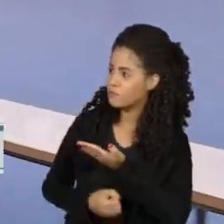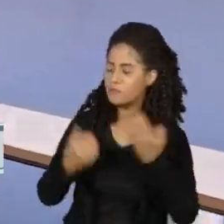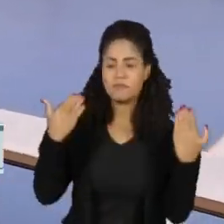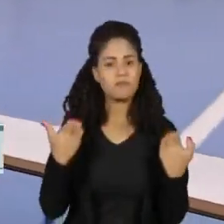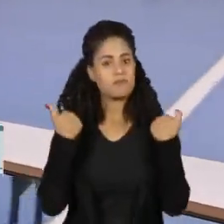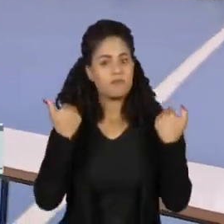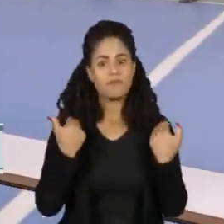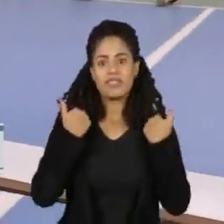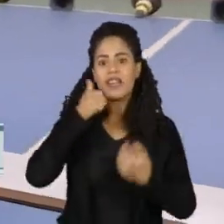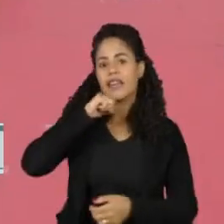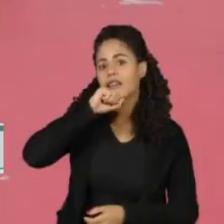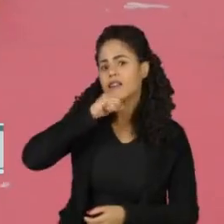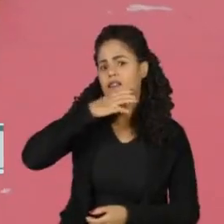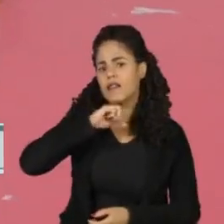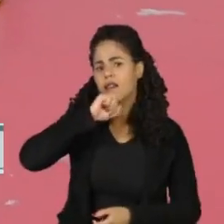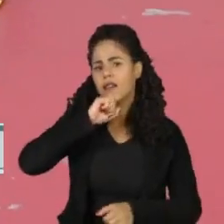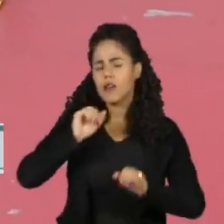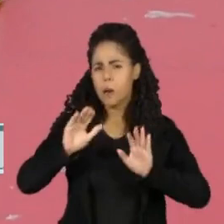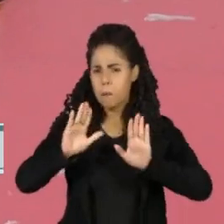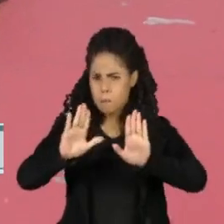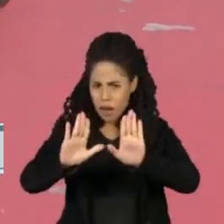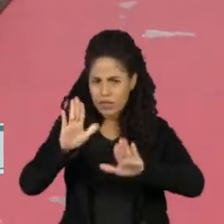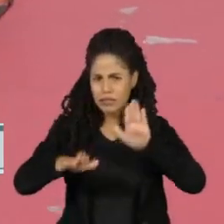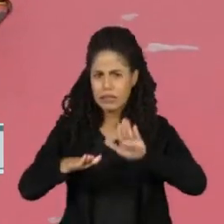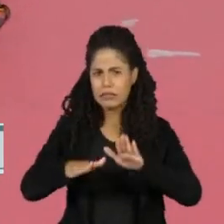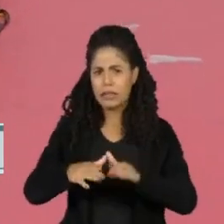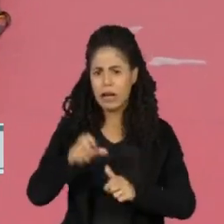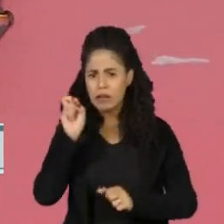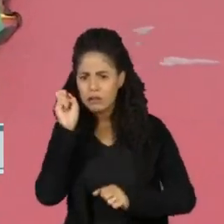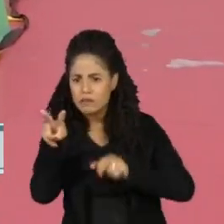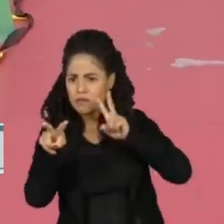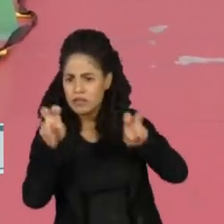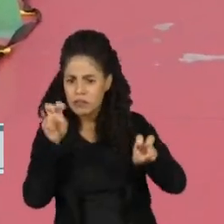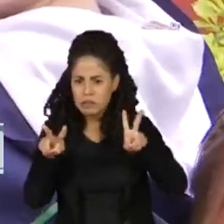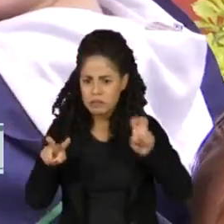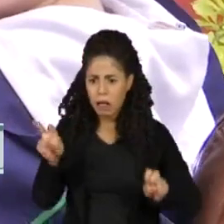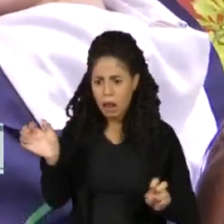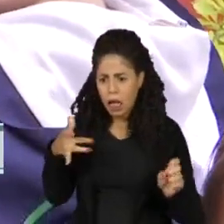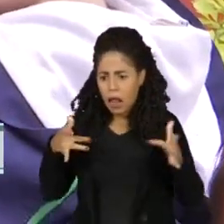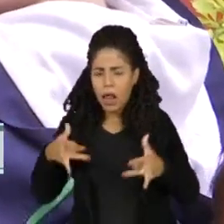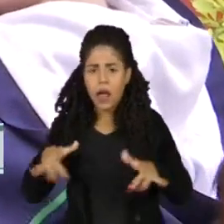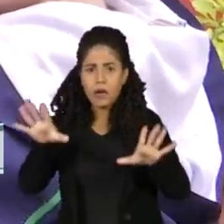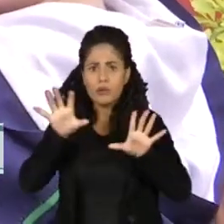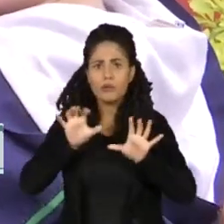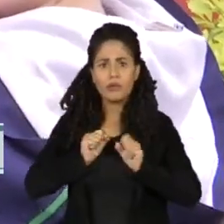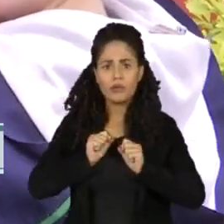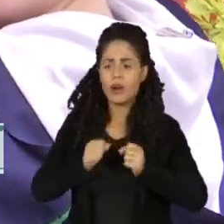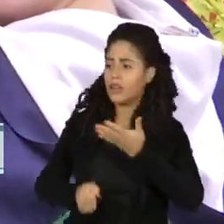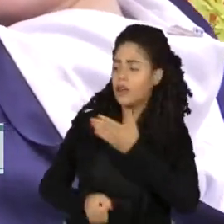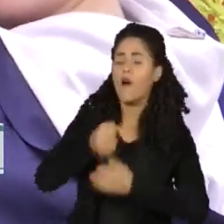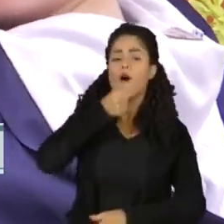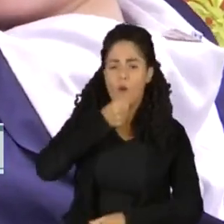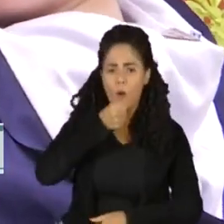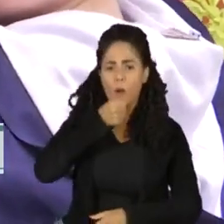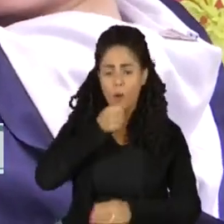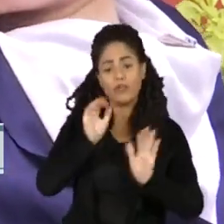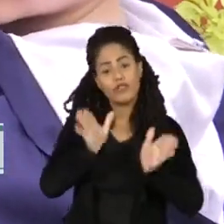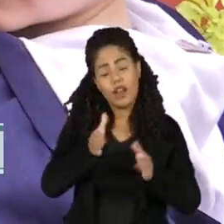alegria para os pais. Mas o receio das viroses nos pequenos é constante. Já está aqui com tocinha